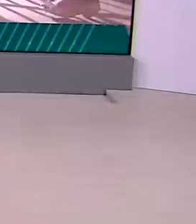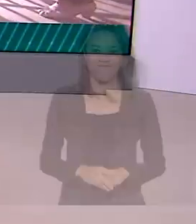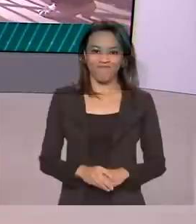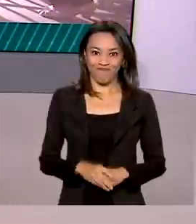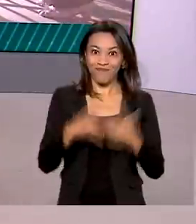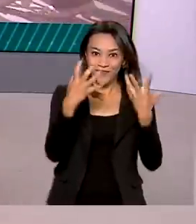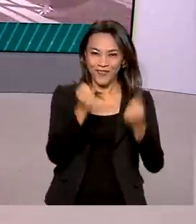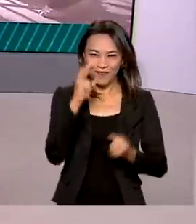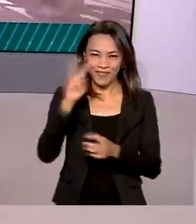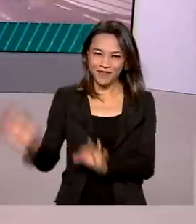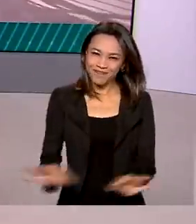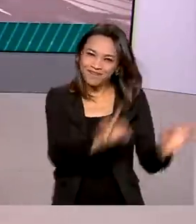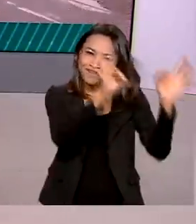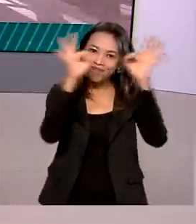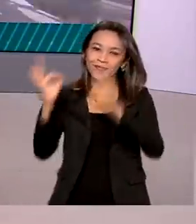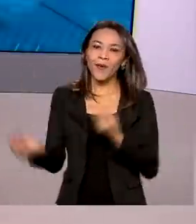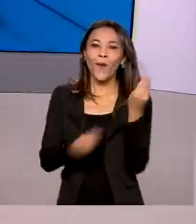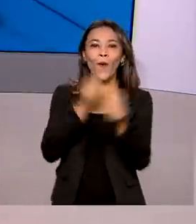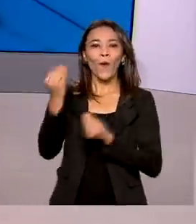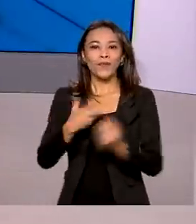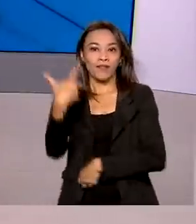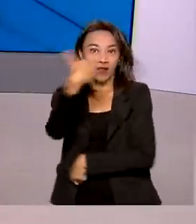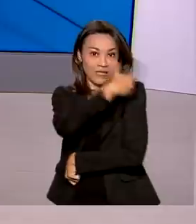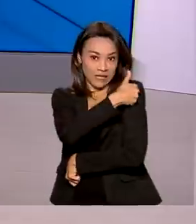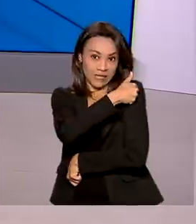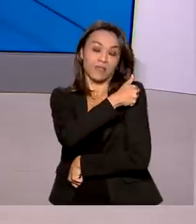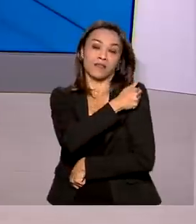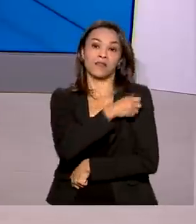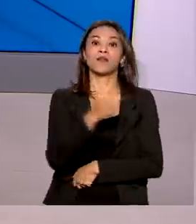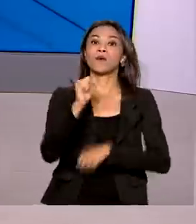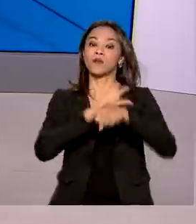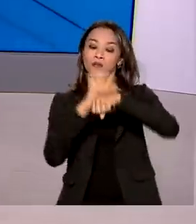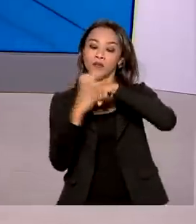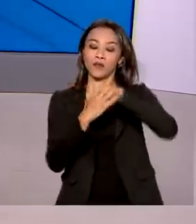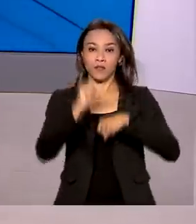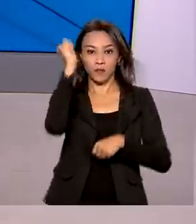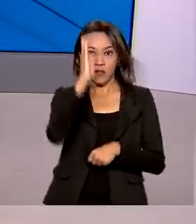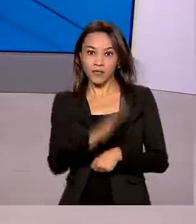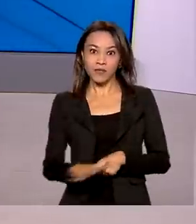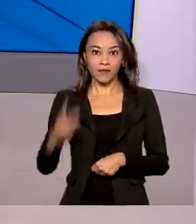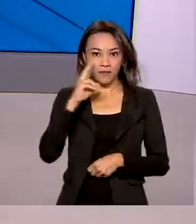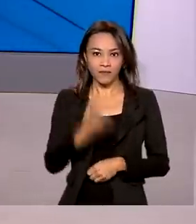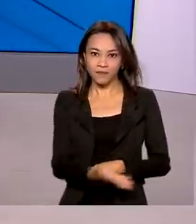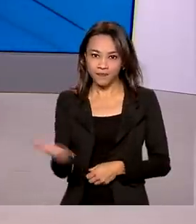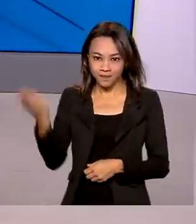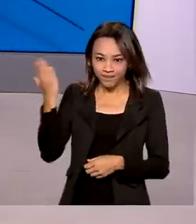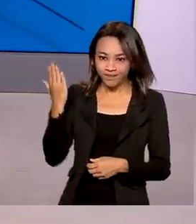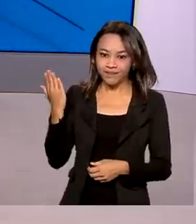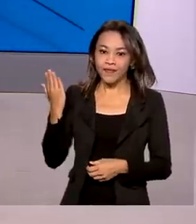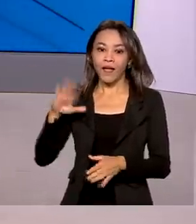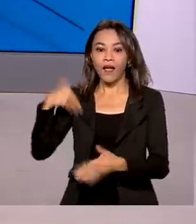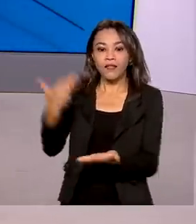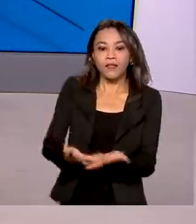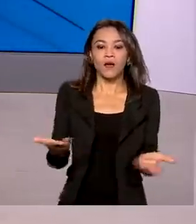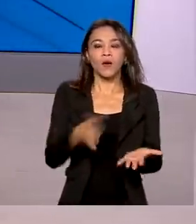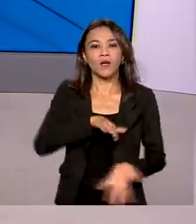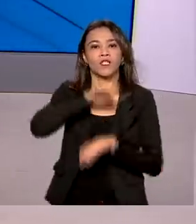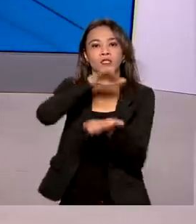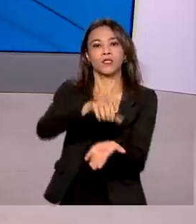Vamos ver agora aqui no telão como está a vacinação contra a Covid-19 pelo país? Vamos lá, até agora foram distribuídas aí